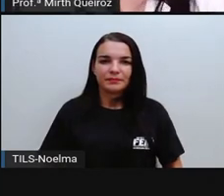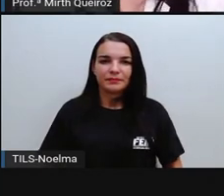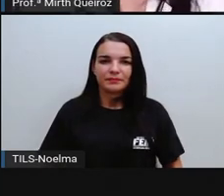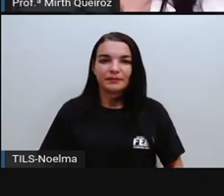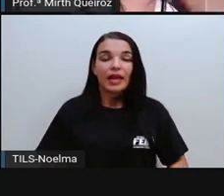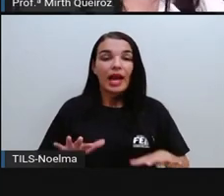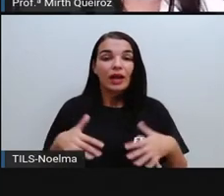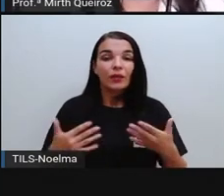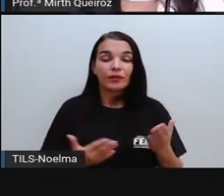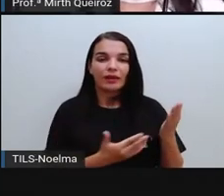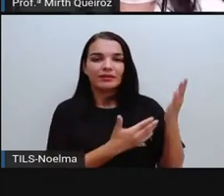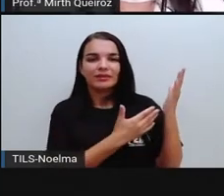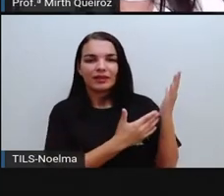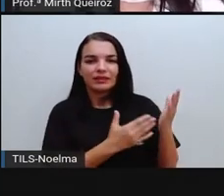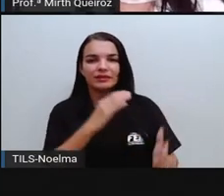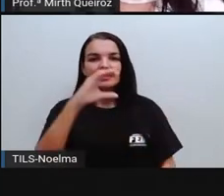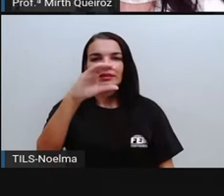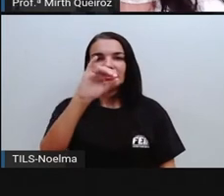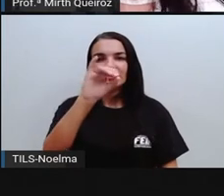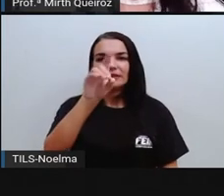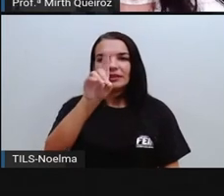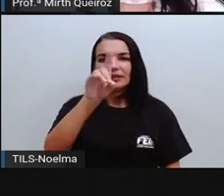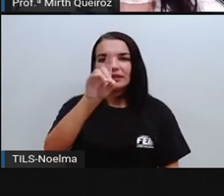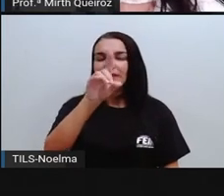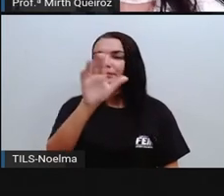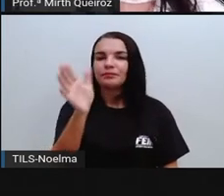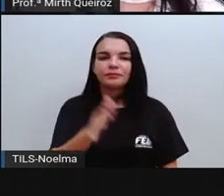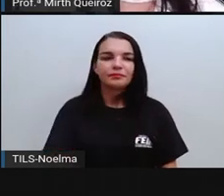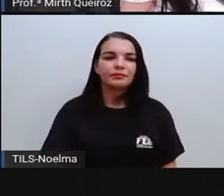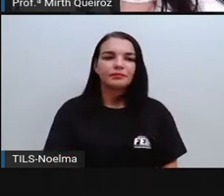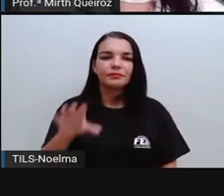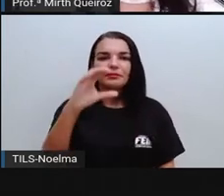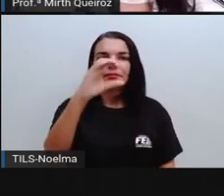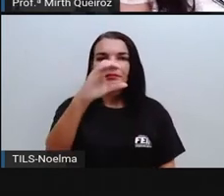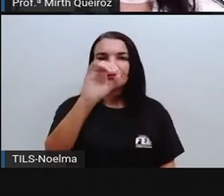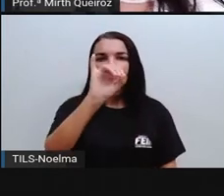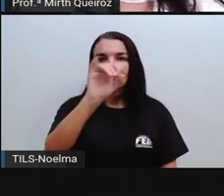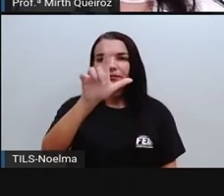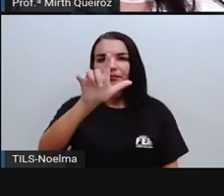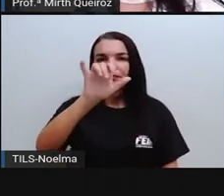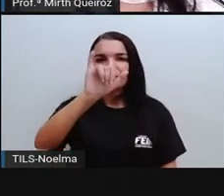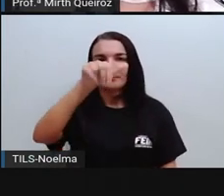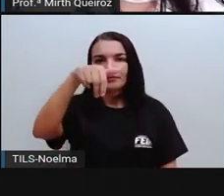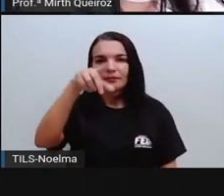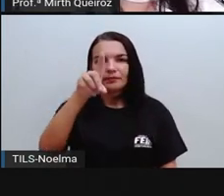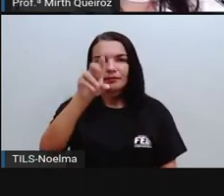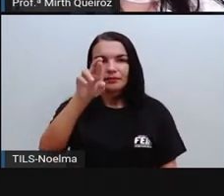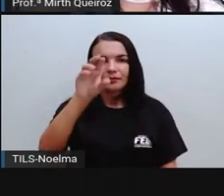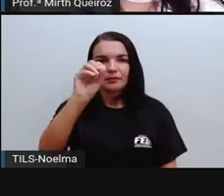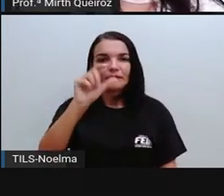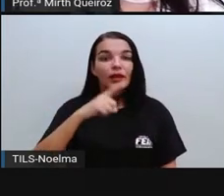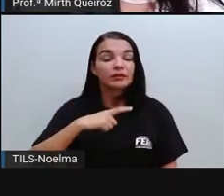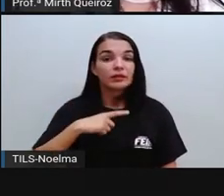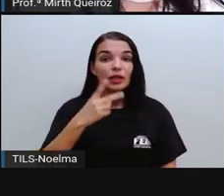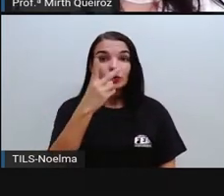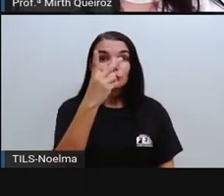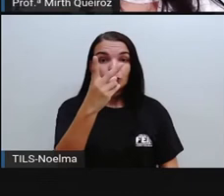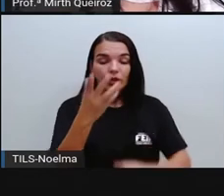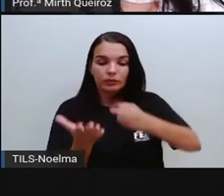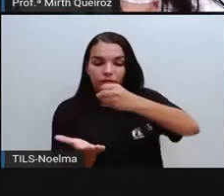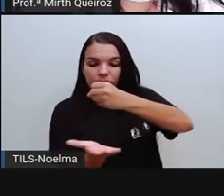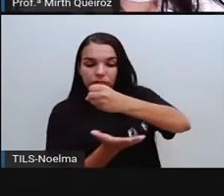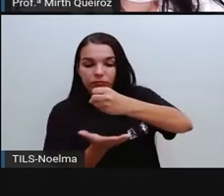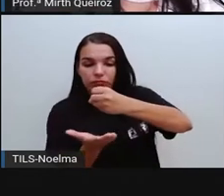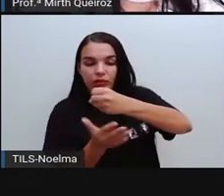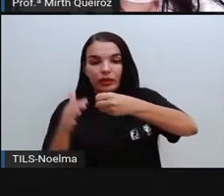Já o cilindro, ele é uma figura geométrica que possui duas bases circulares. O cone apresenta uma só.